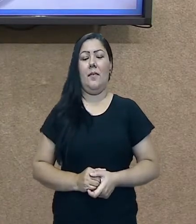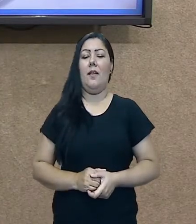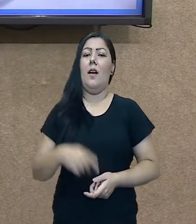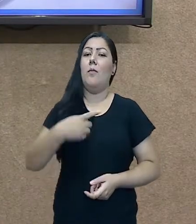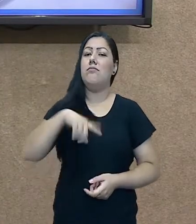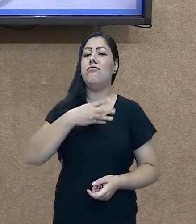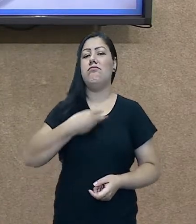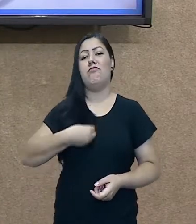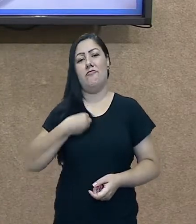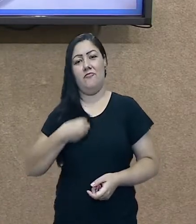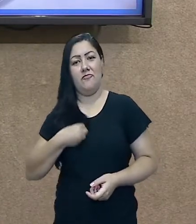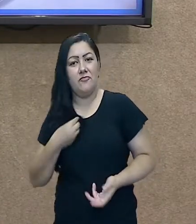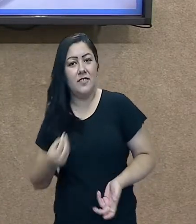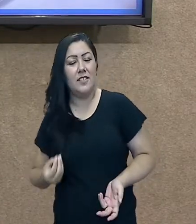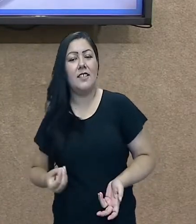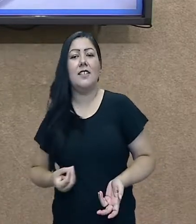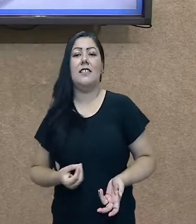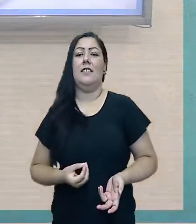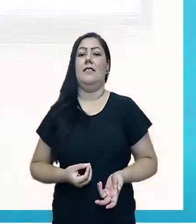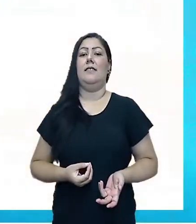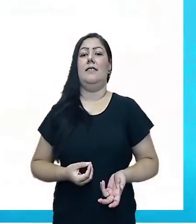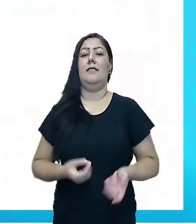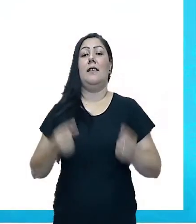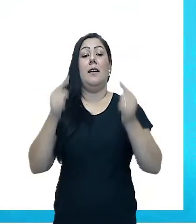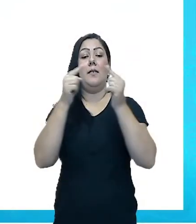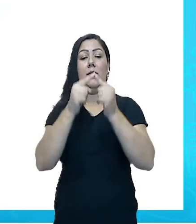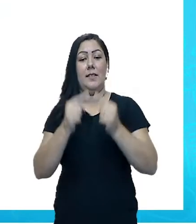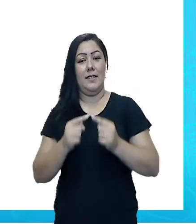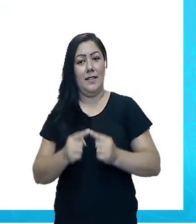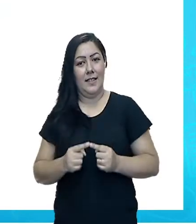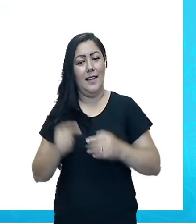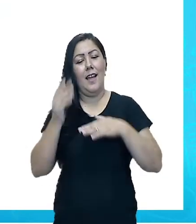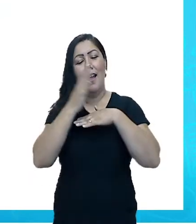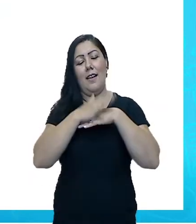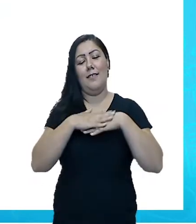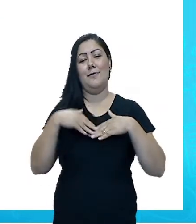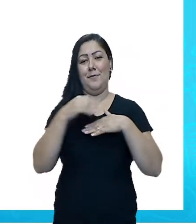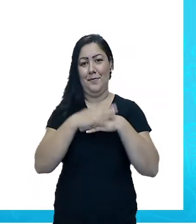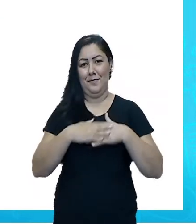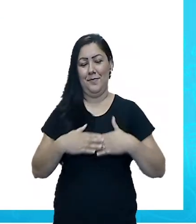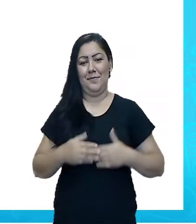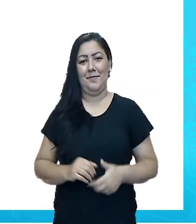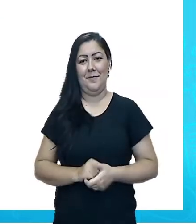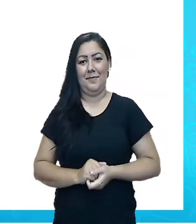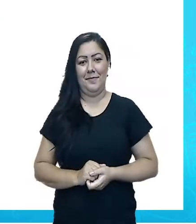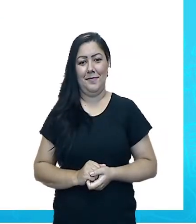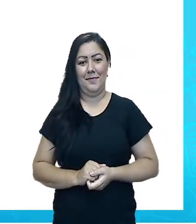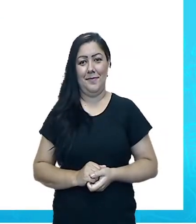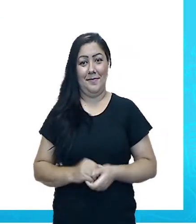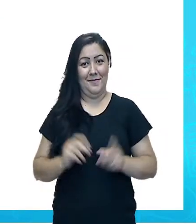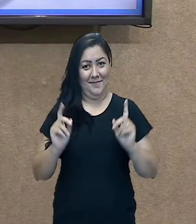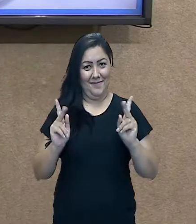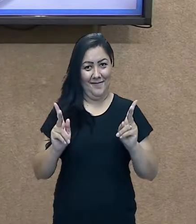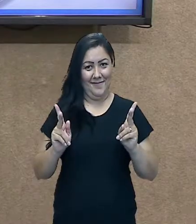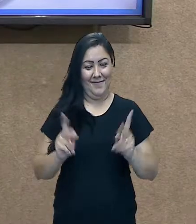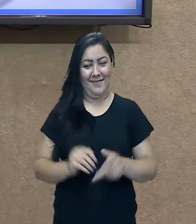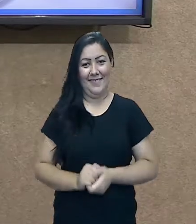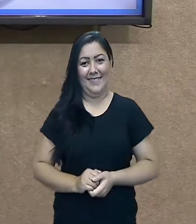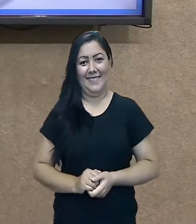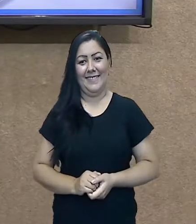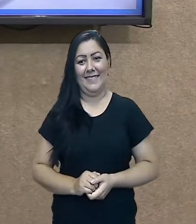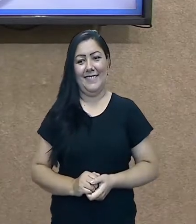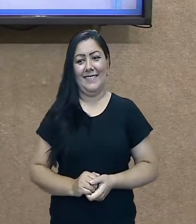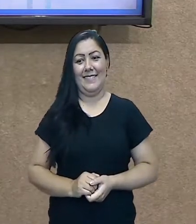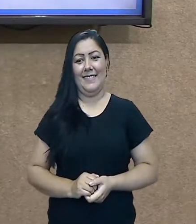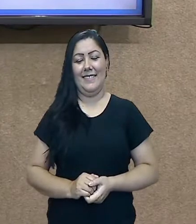vivemos, mas que também está ligado à nossa afetividade. Ok, pessoal? E agora